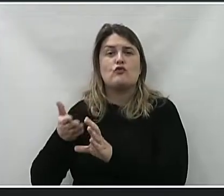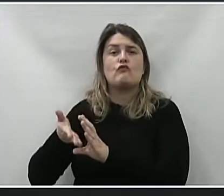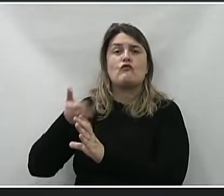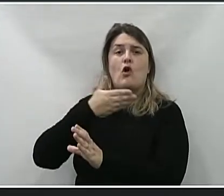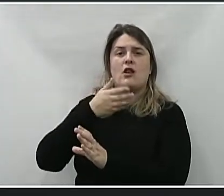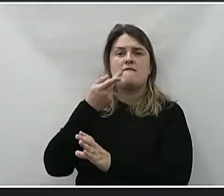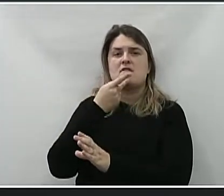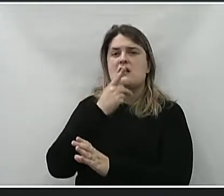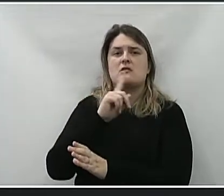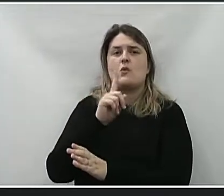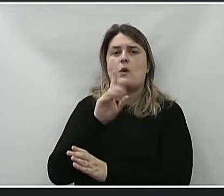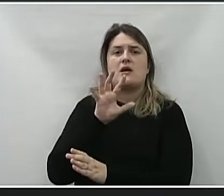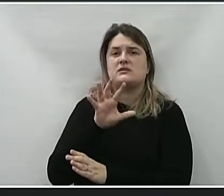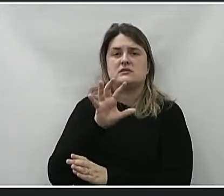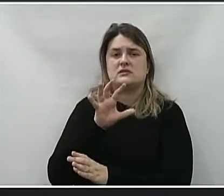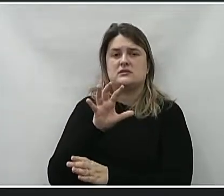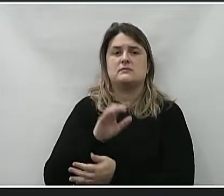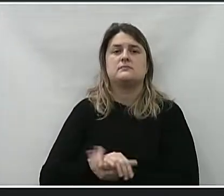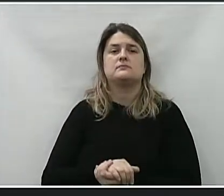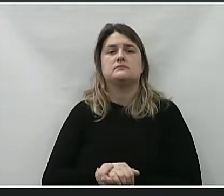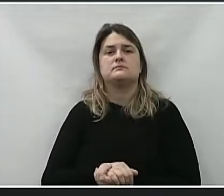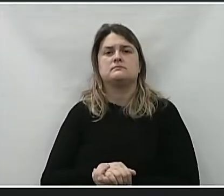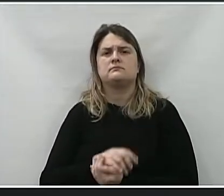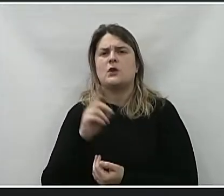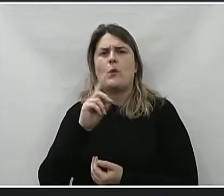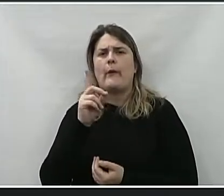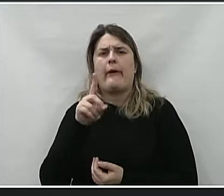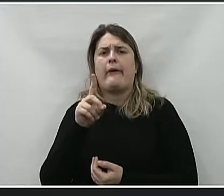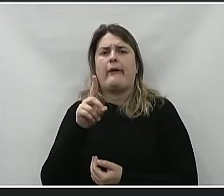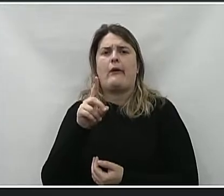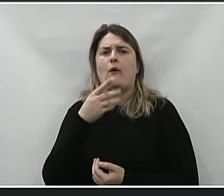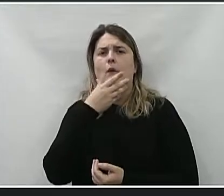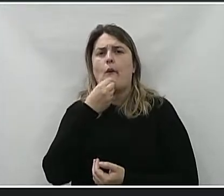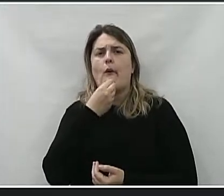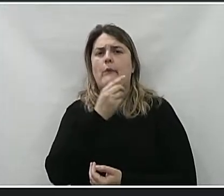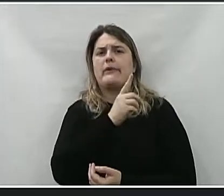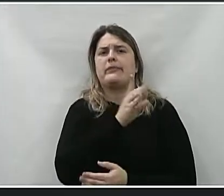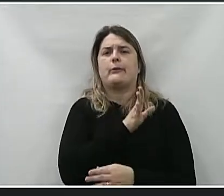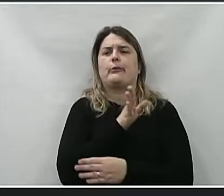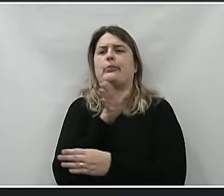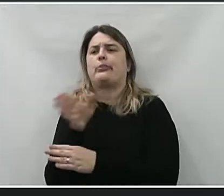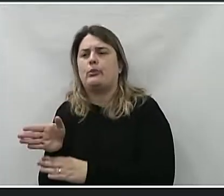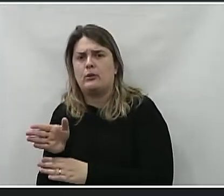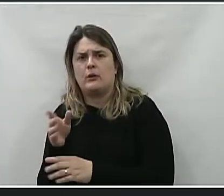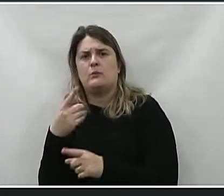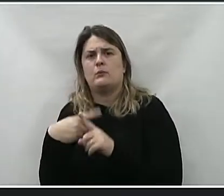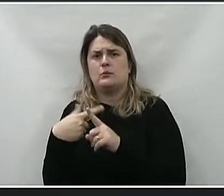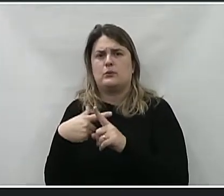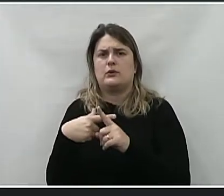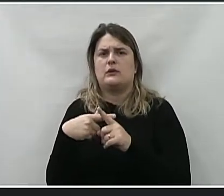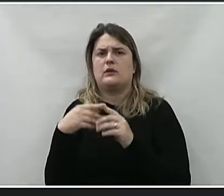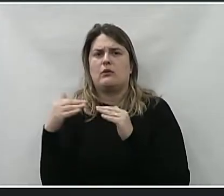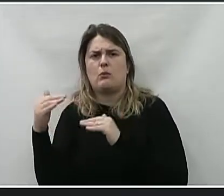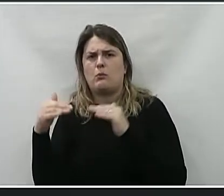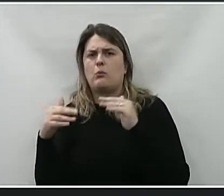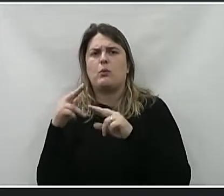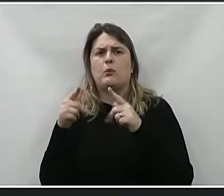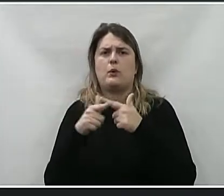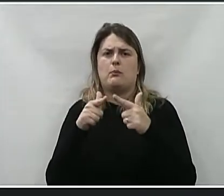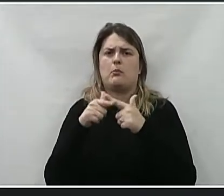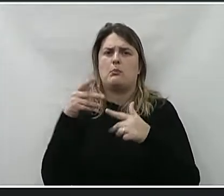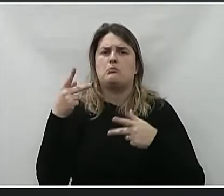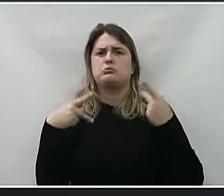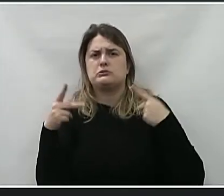já dizendo que não é bem assim, que o cara não invadiu por discordância política.